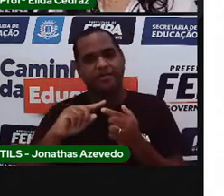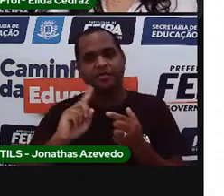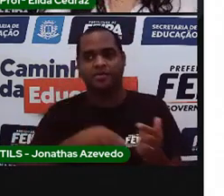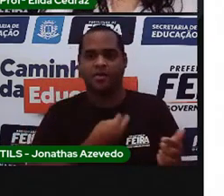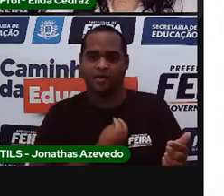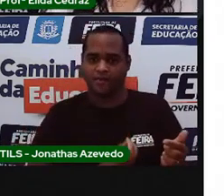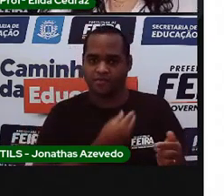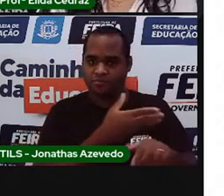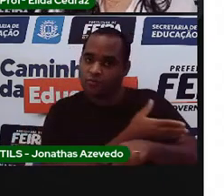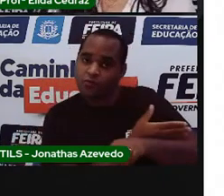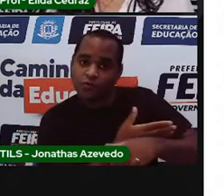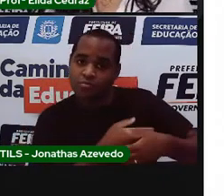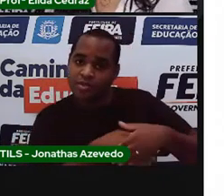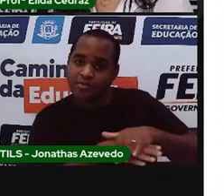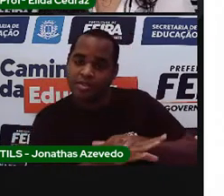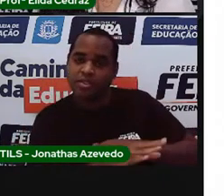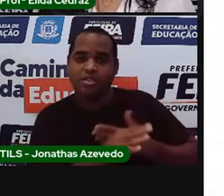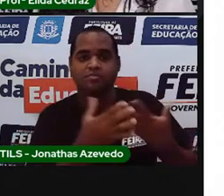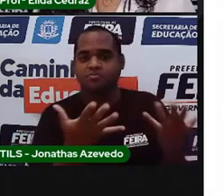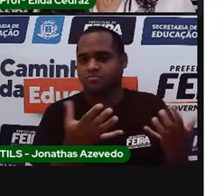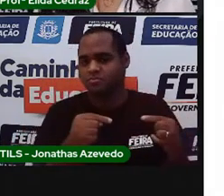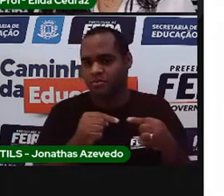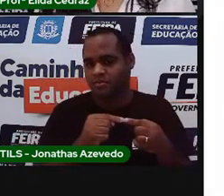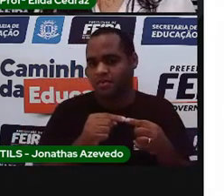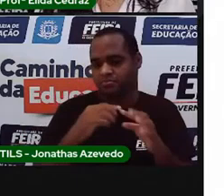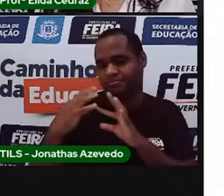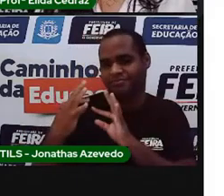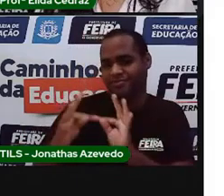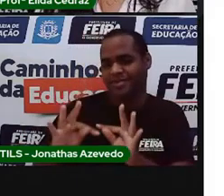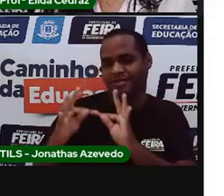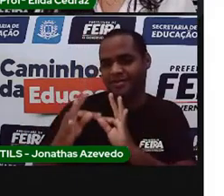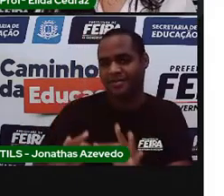costumes e nas tradições.